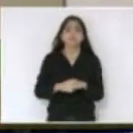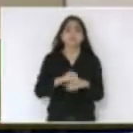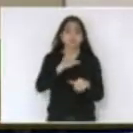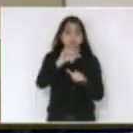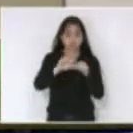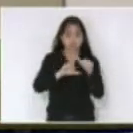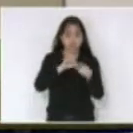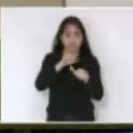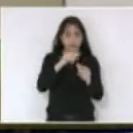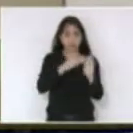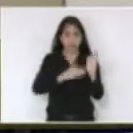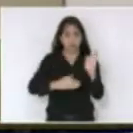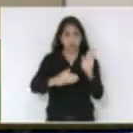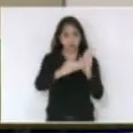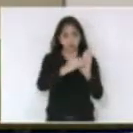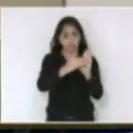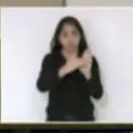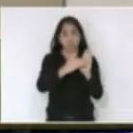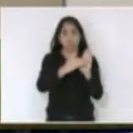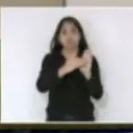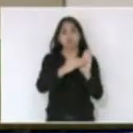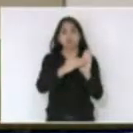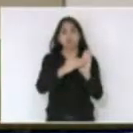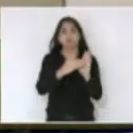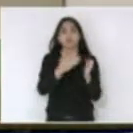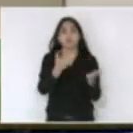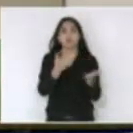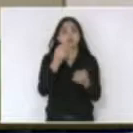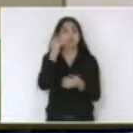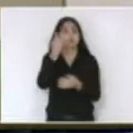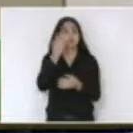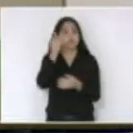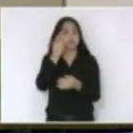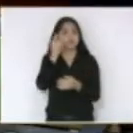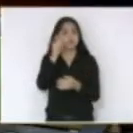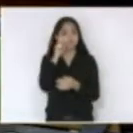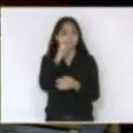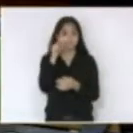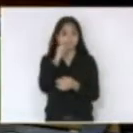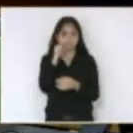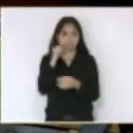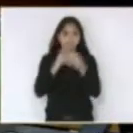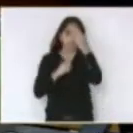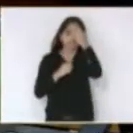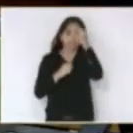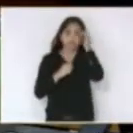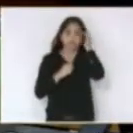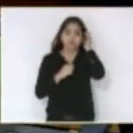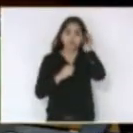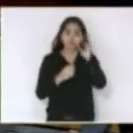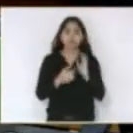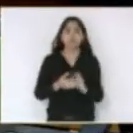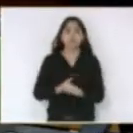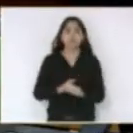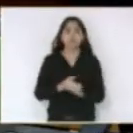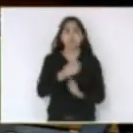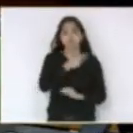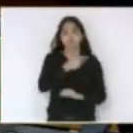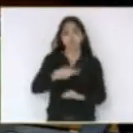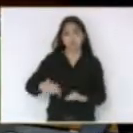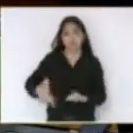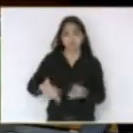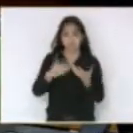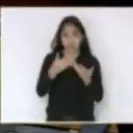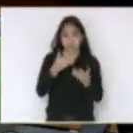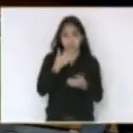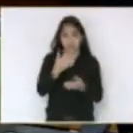emenda substitutiva global e com a palavra o autor deputado Dirceu Dresch. Senhor presidente eu queria aqui pedir o